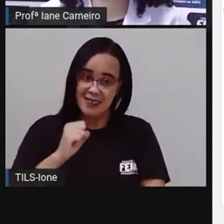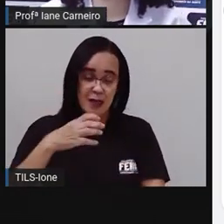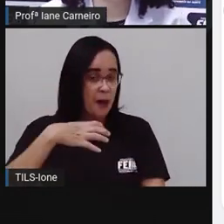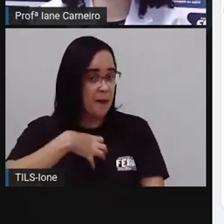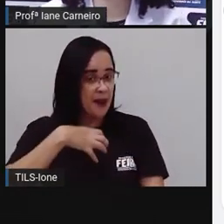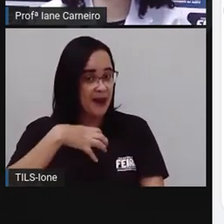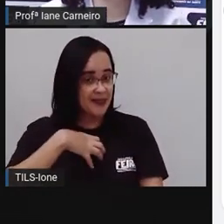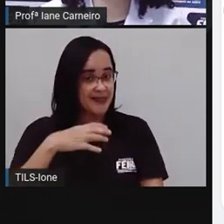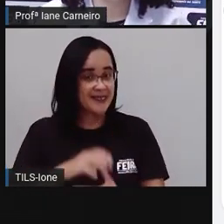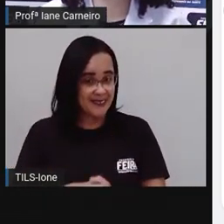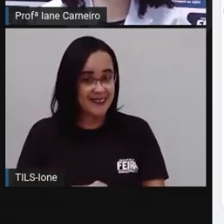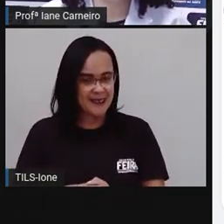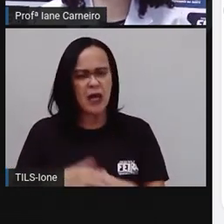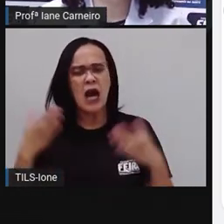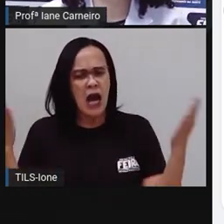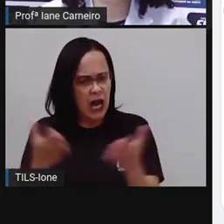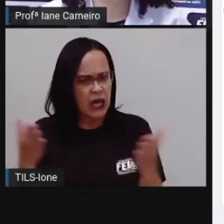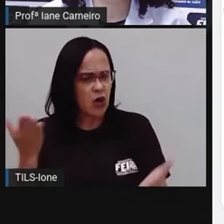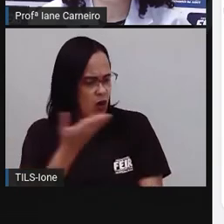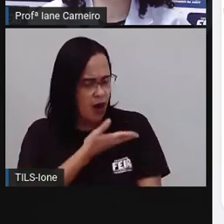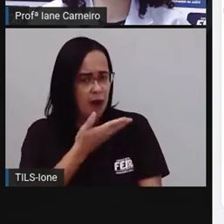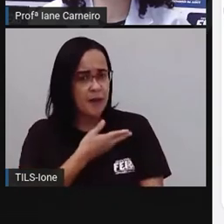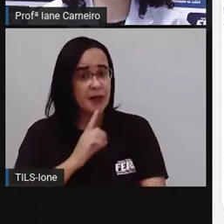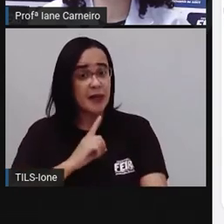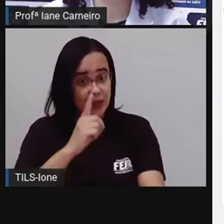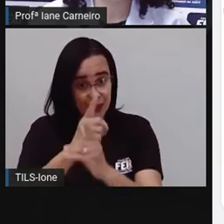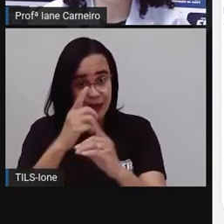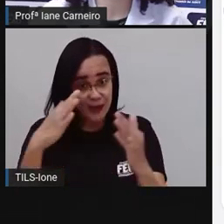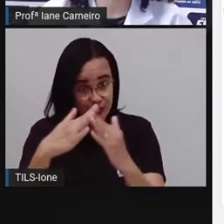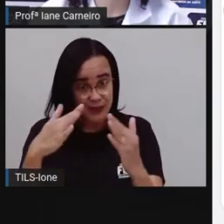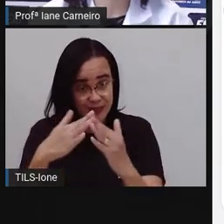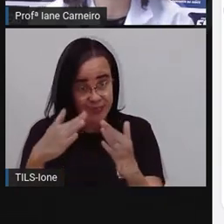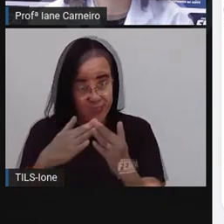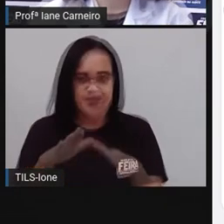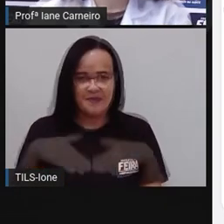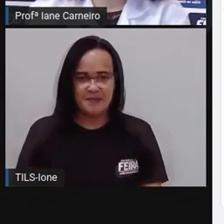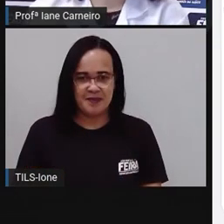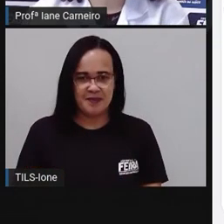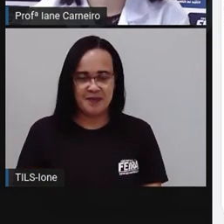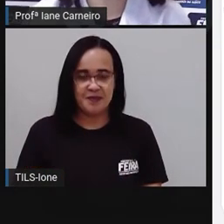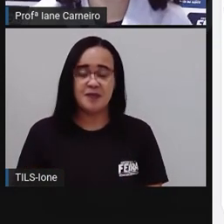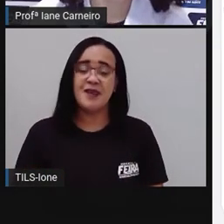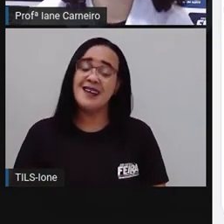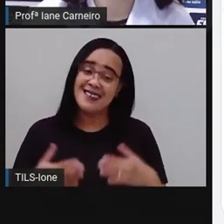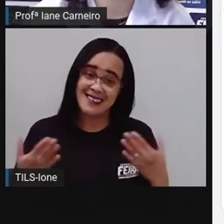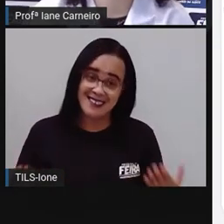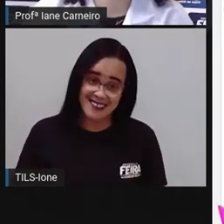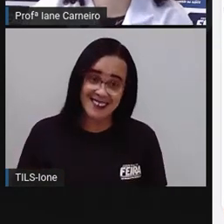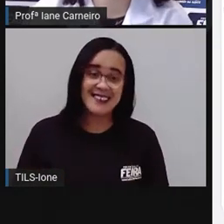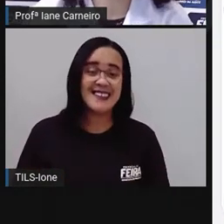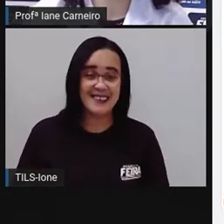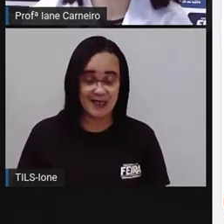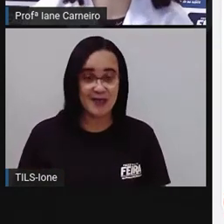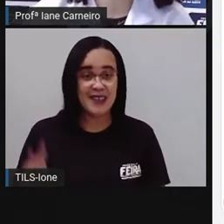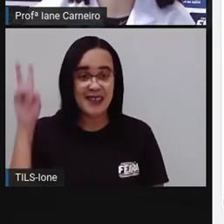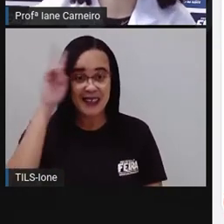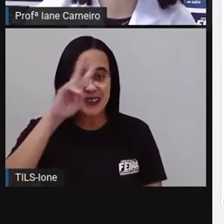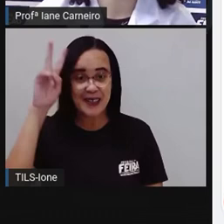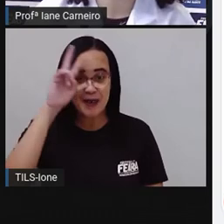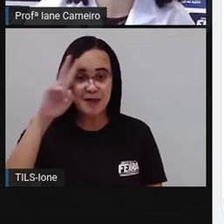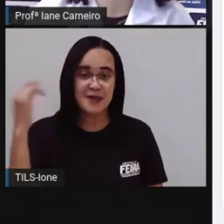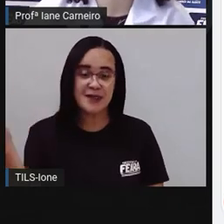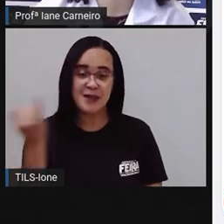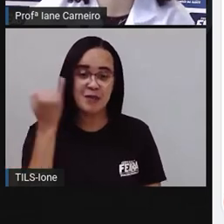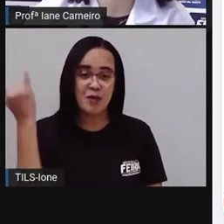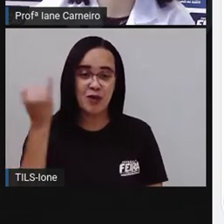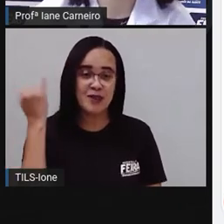Será que agora a Dani vai conseguir achar a minha casa, gente? O que vocês acham? Então, Lembrando, é importante